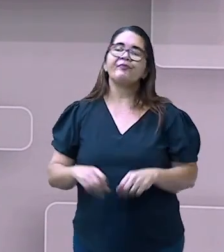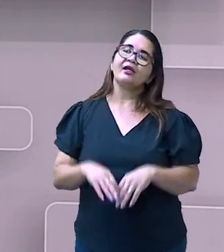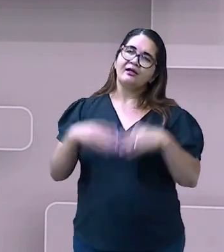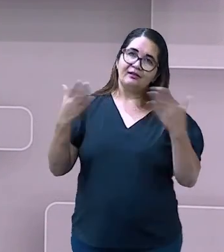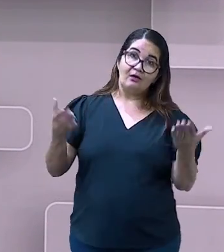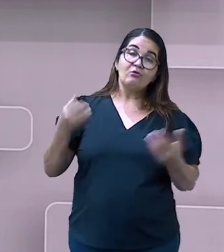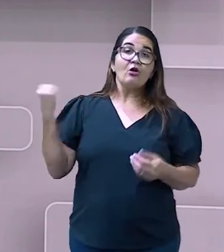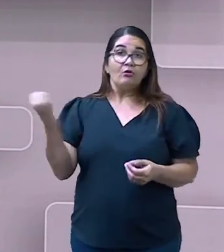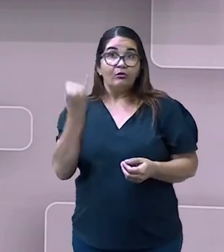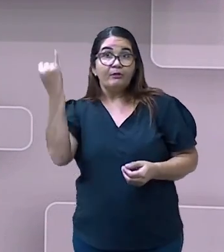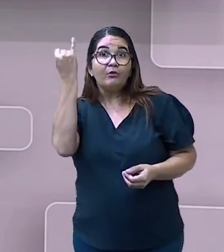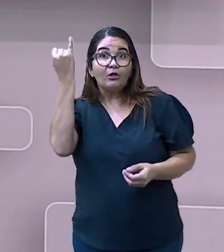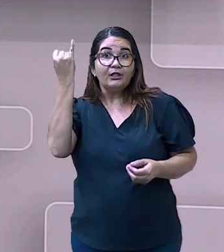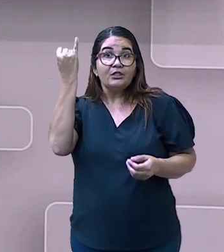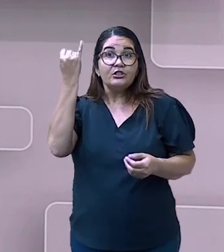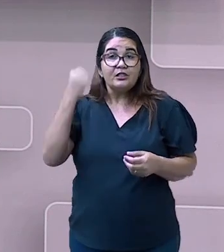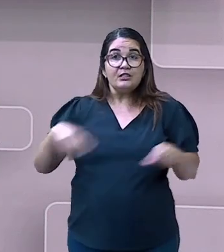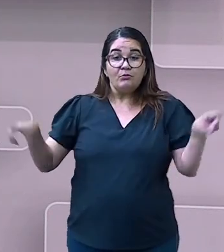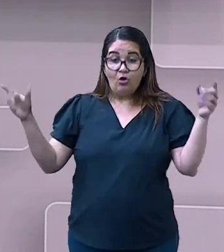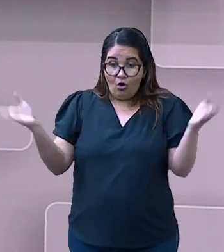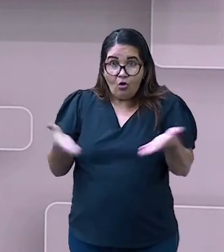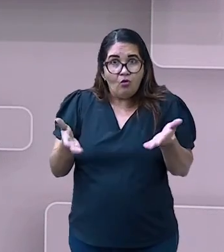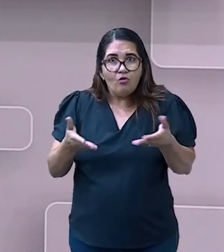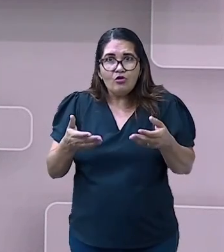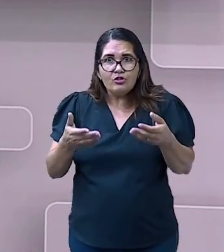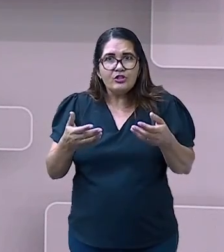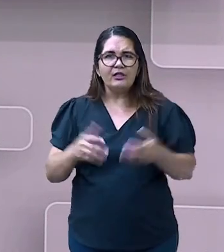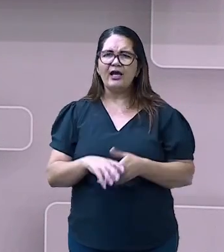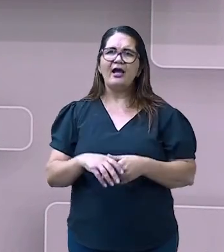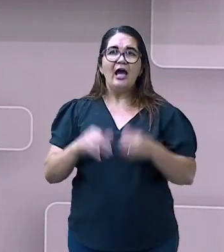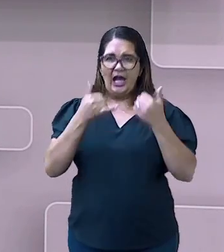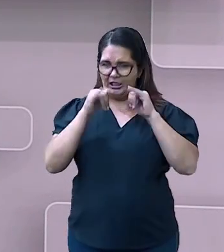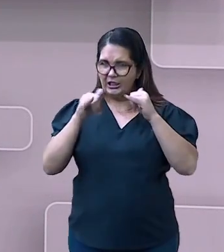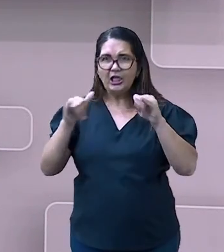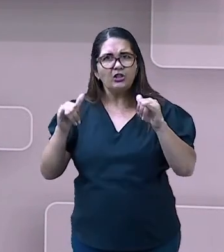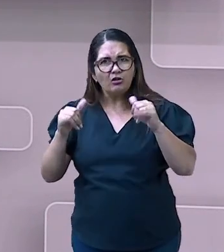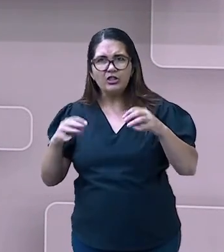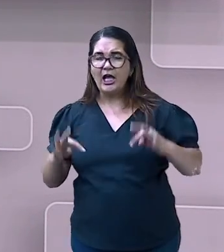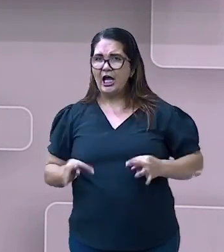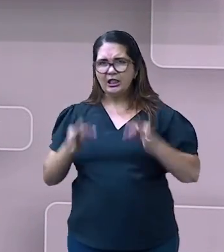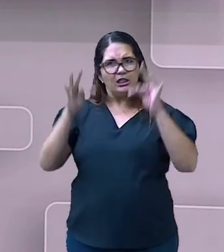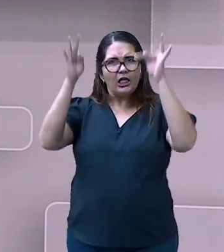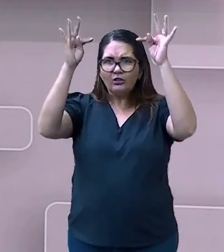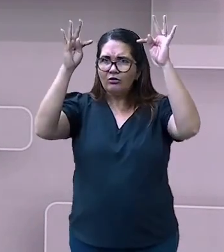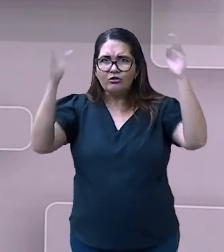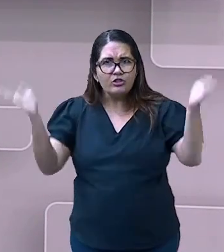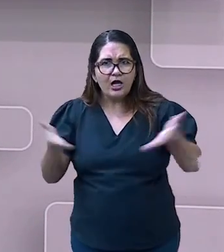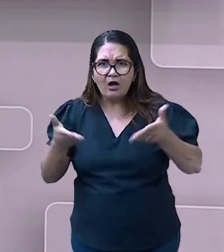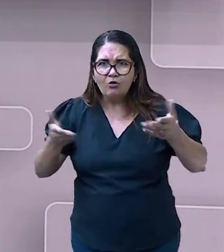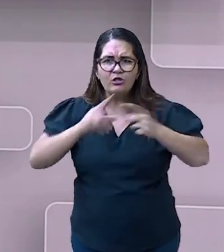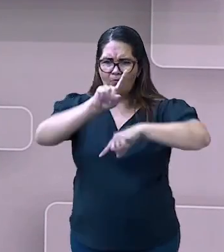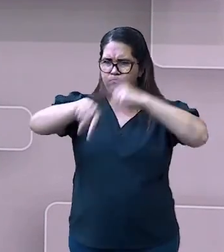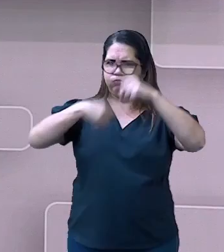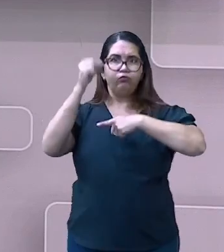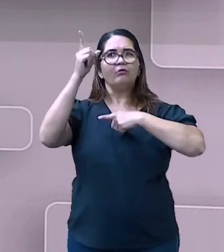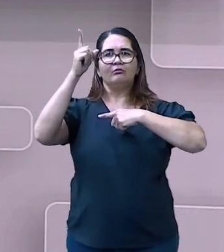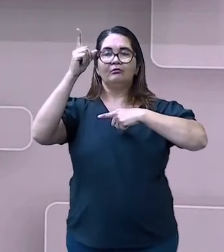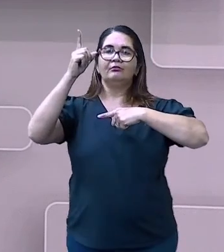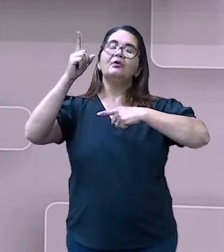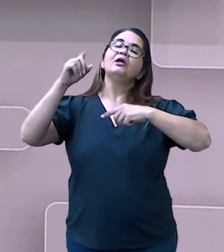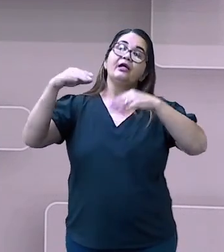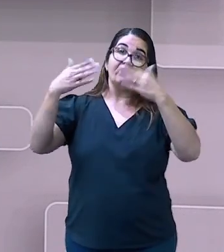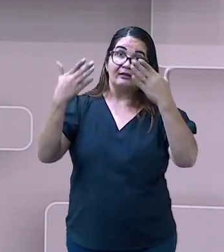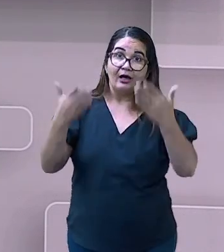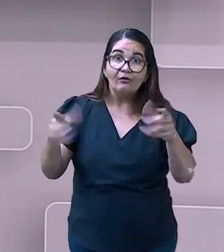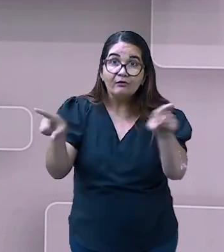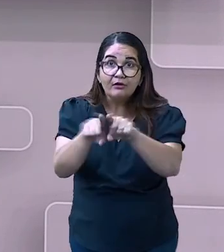porque a gente tem a tecnologia hoje dos celulares, dos computadores. Então, o GPS, ele